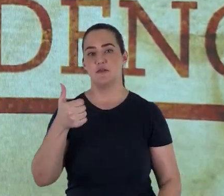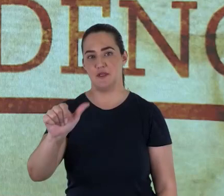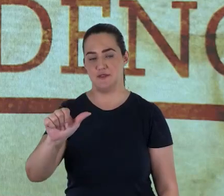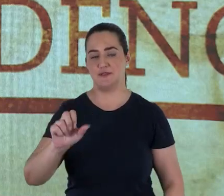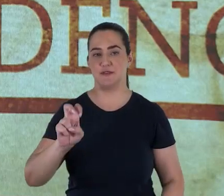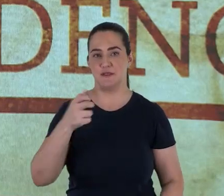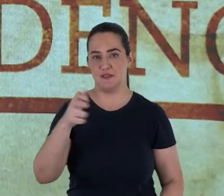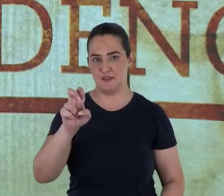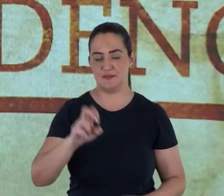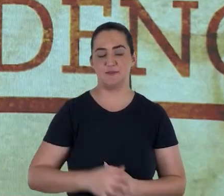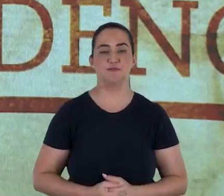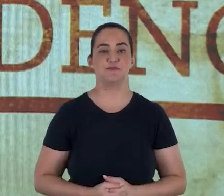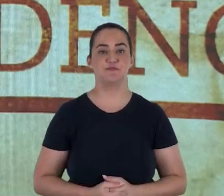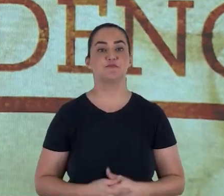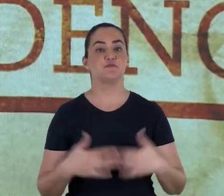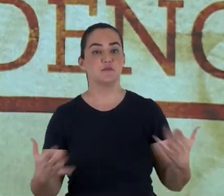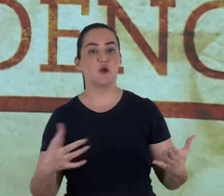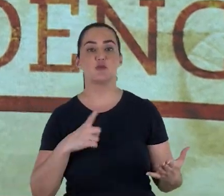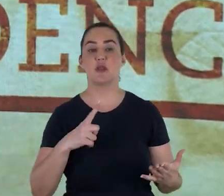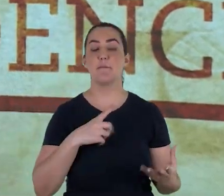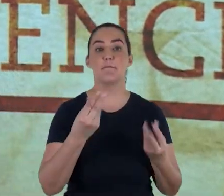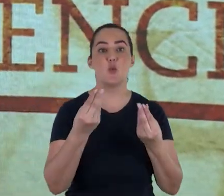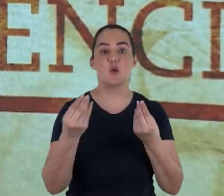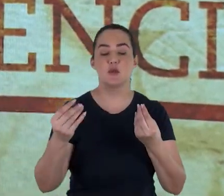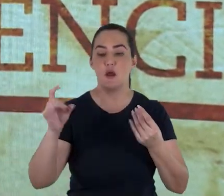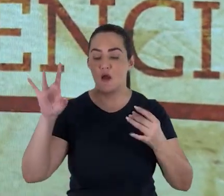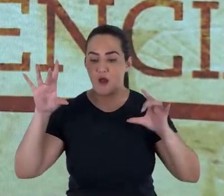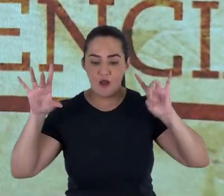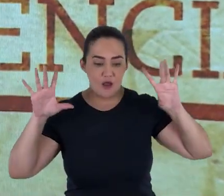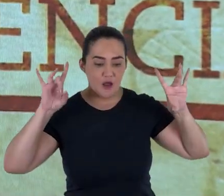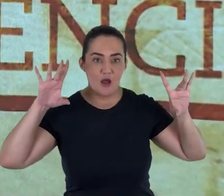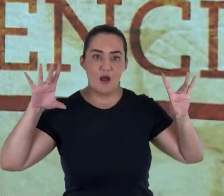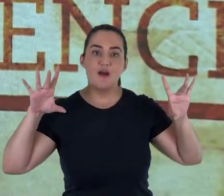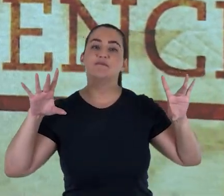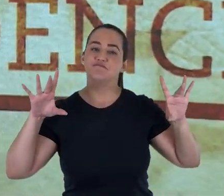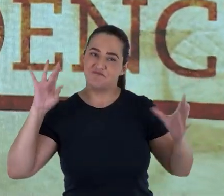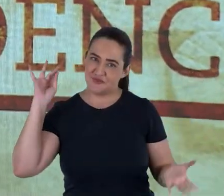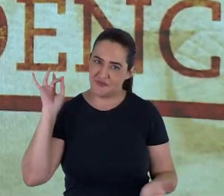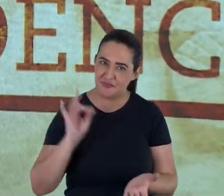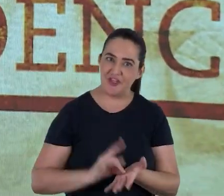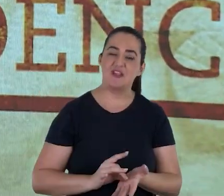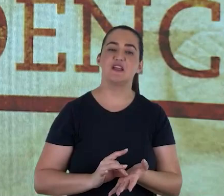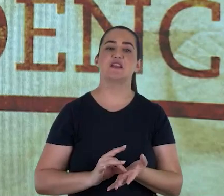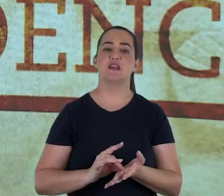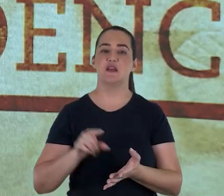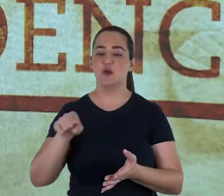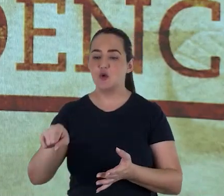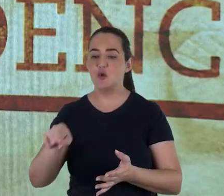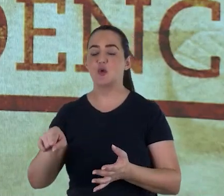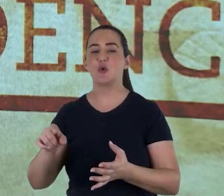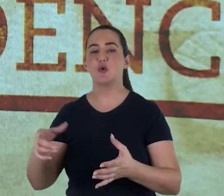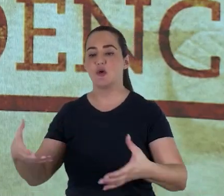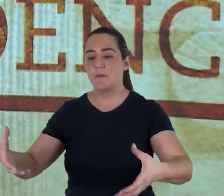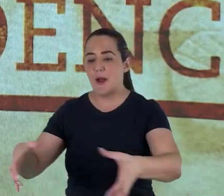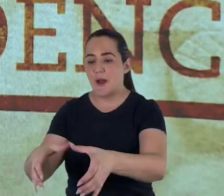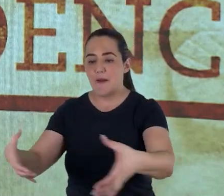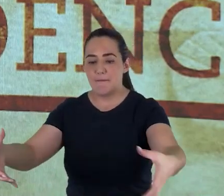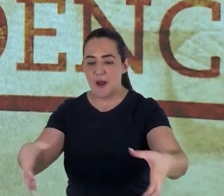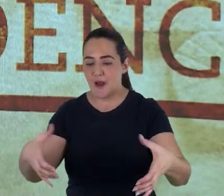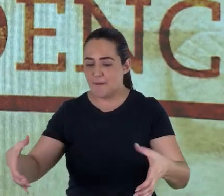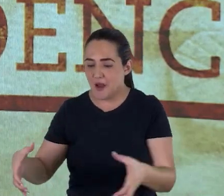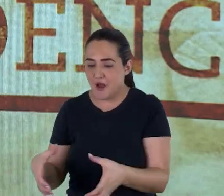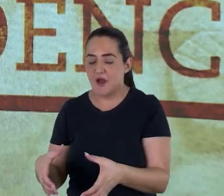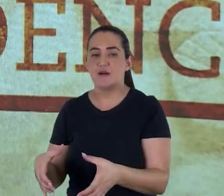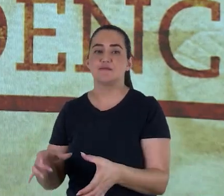Daniel. Portanto, o que temos aqui são muitas evidências de que este é um verdadeiro oráculo profético dos tempos